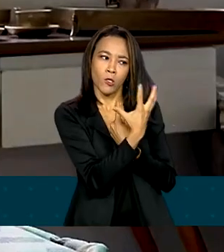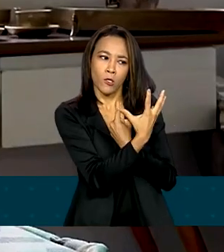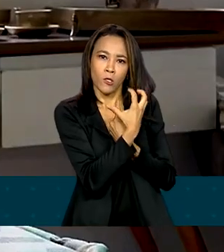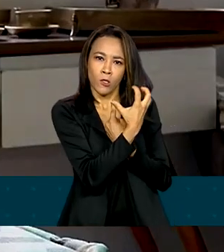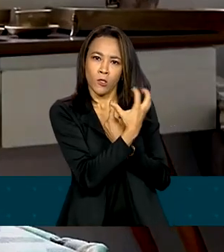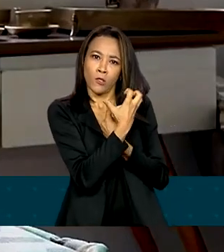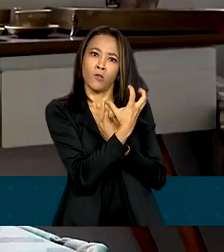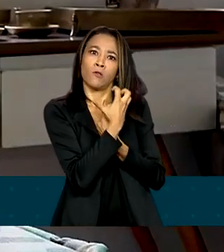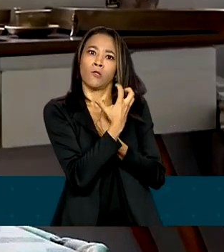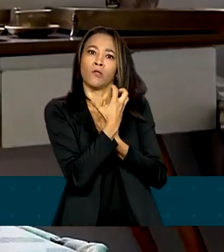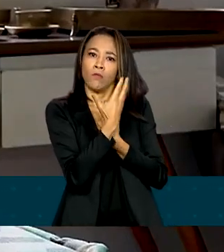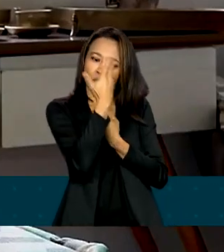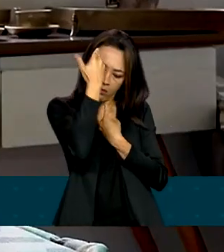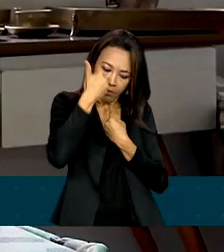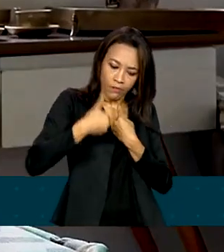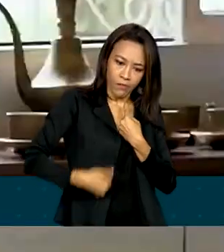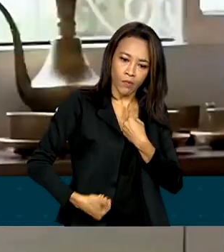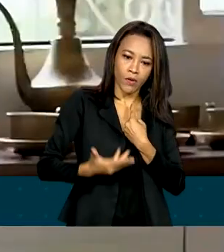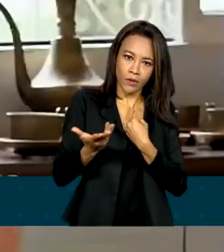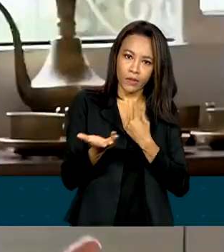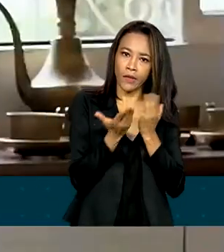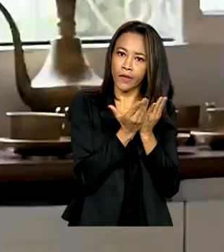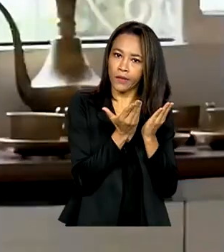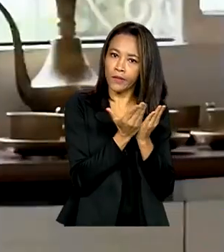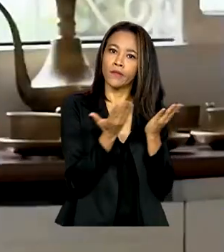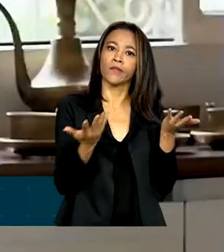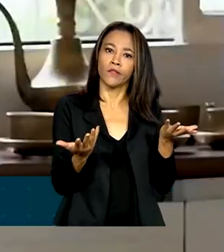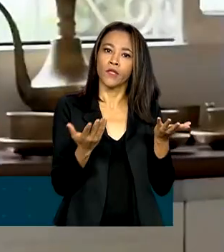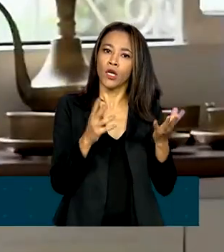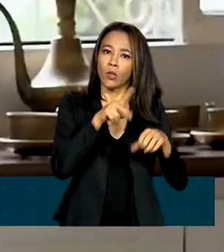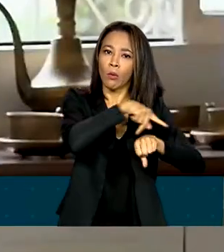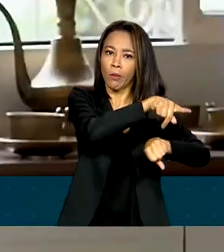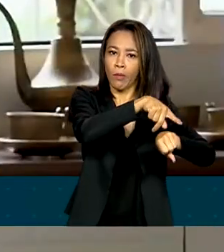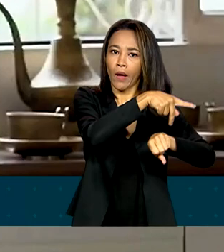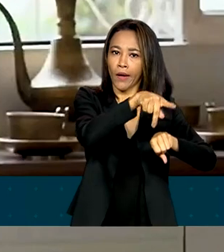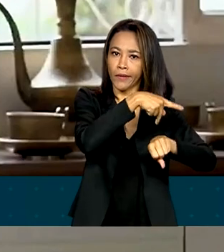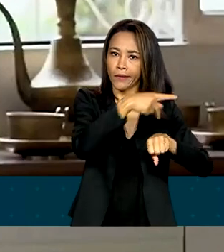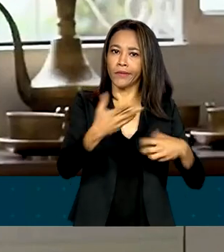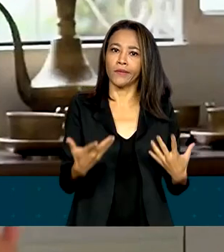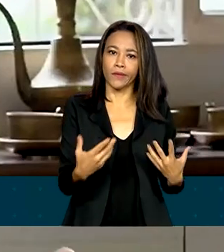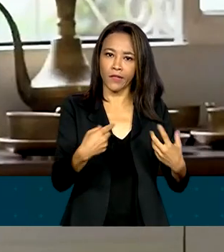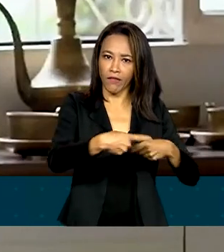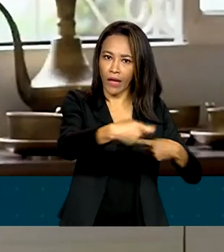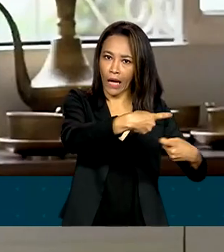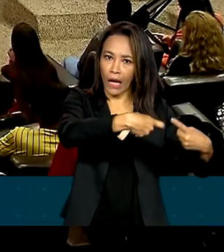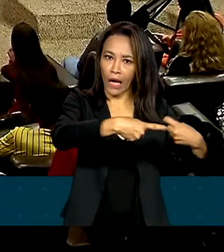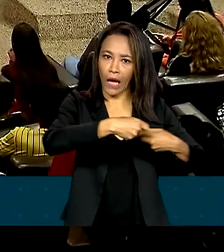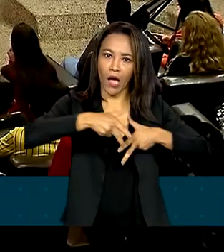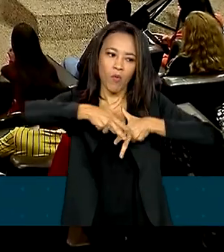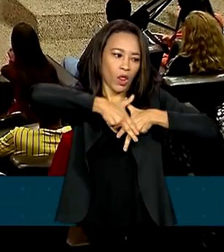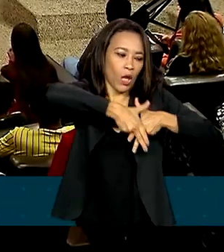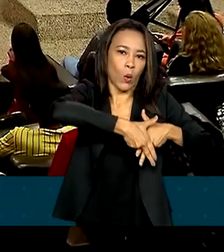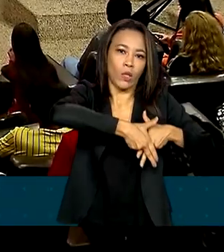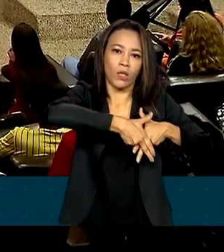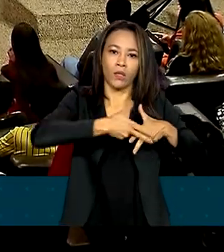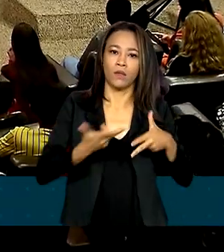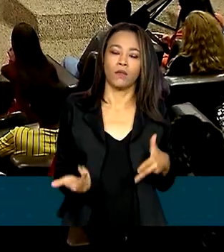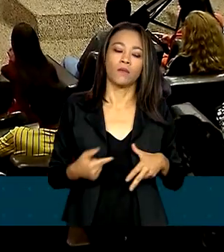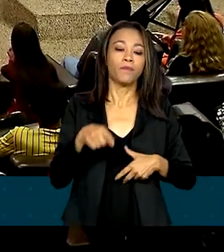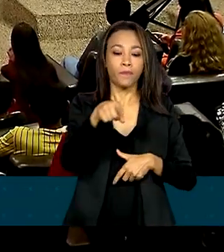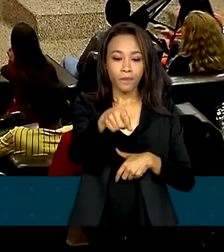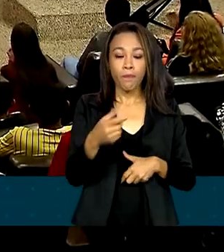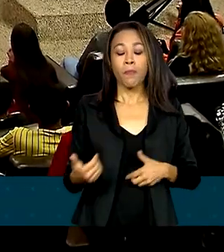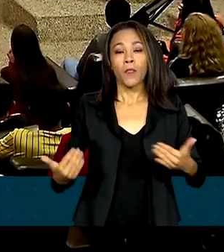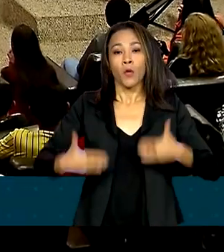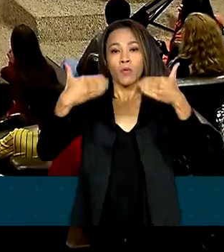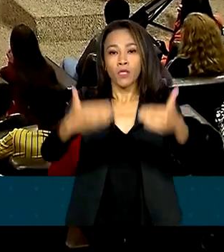estava recebendo por ser cristão. Em um país que estava sendo atacado por terroristas. Segundo o Ministério da Justiça,